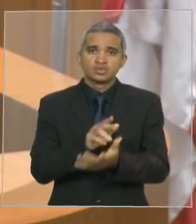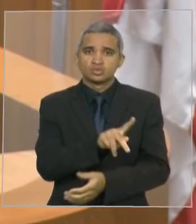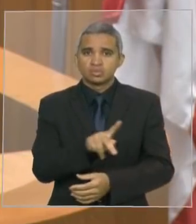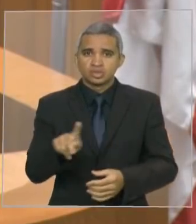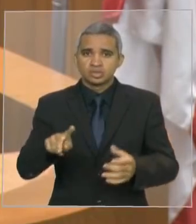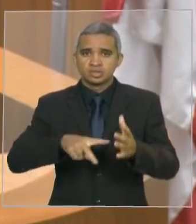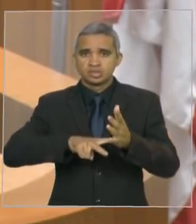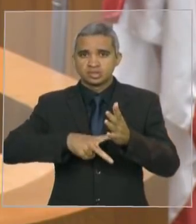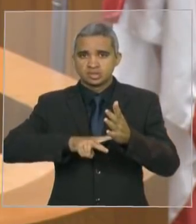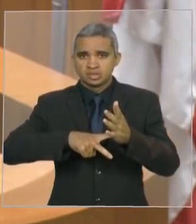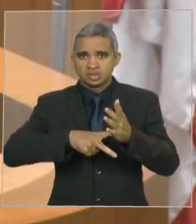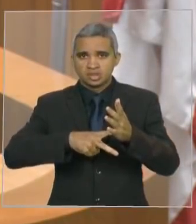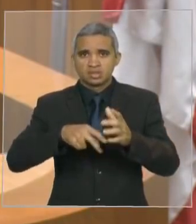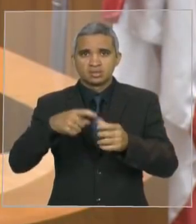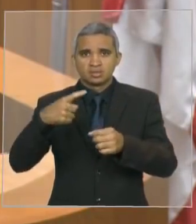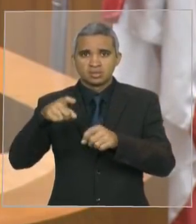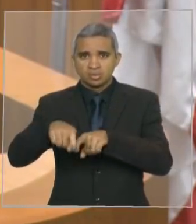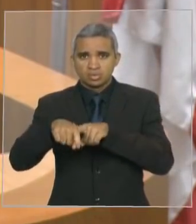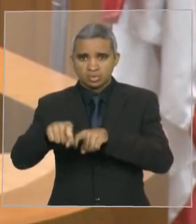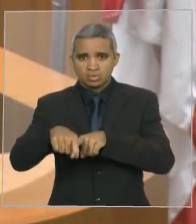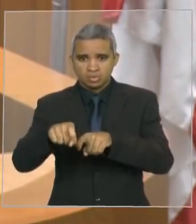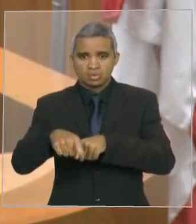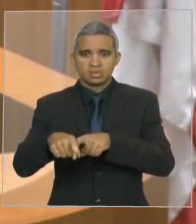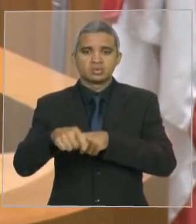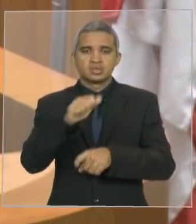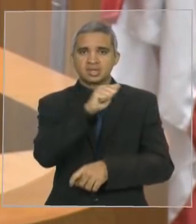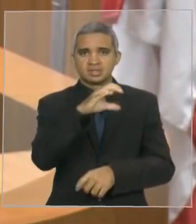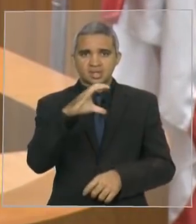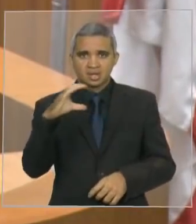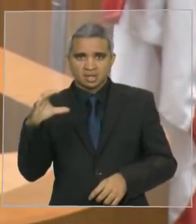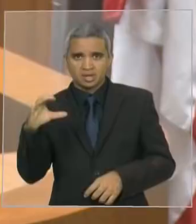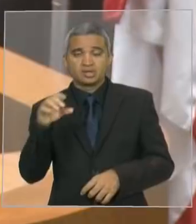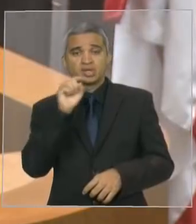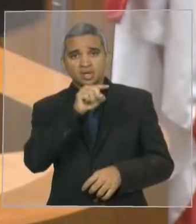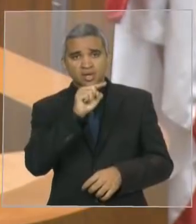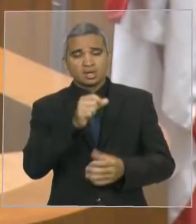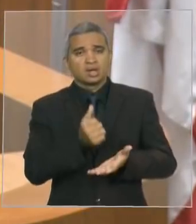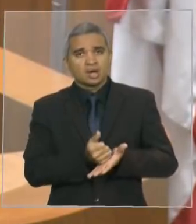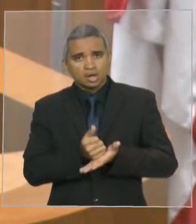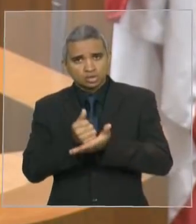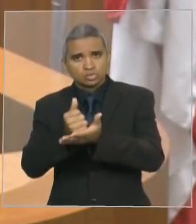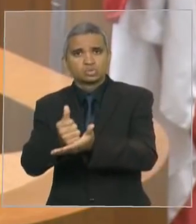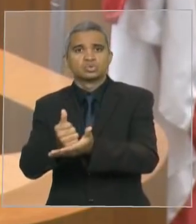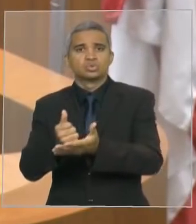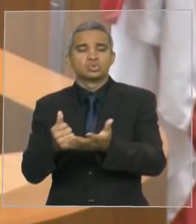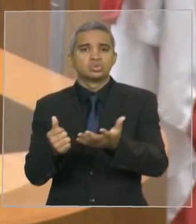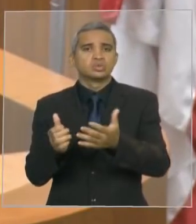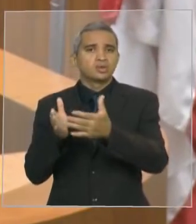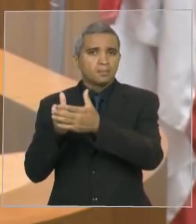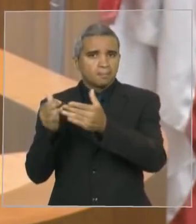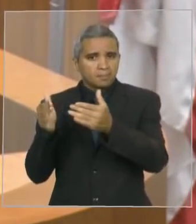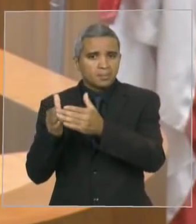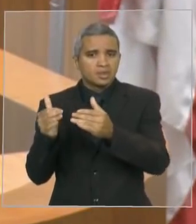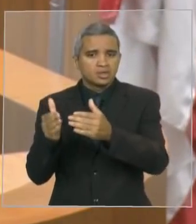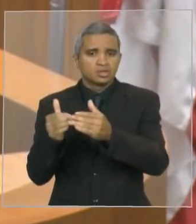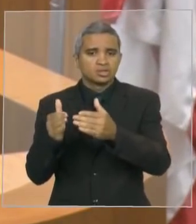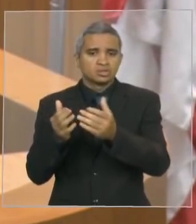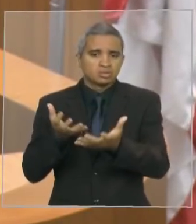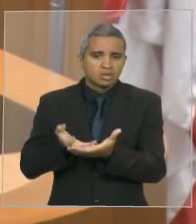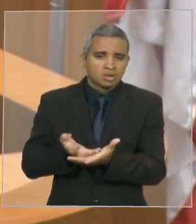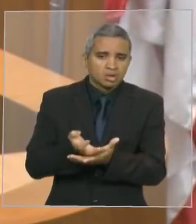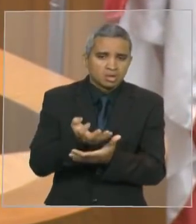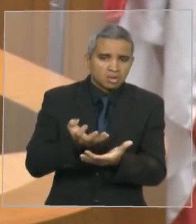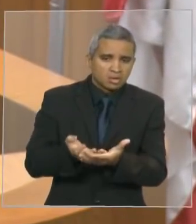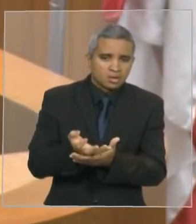sindicato rural de Açailândia por ter se inserido neste programa, ter ajudado neste programa, ter pedido esse trator, mas o